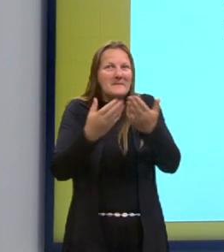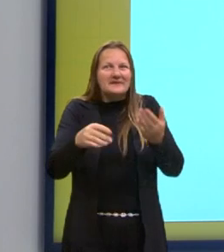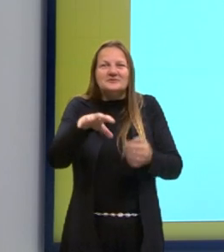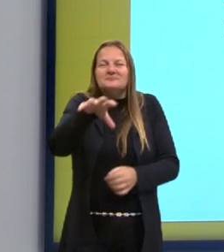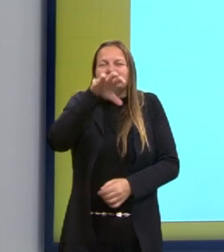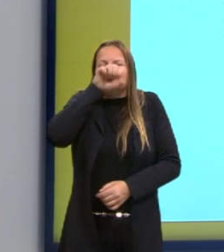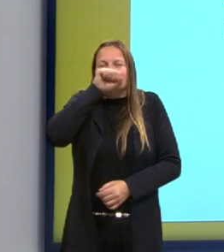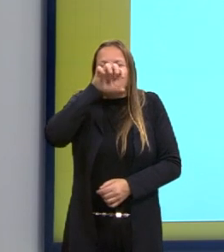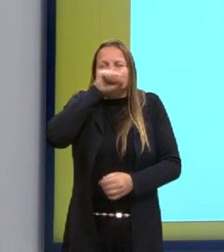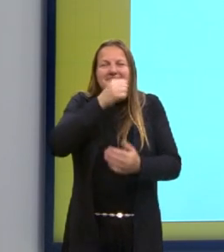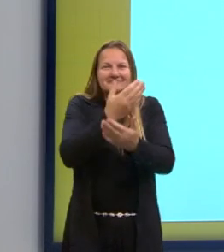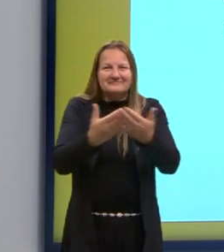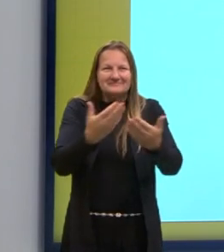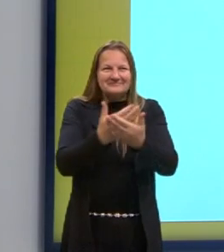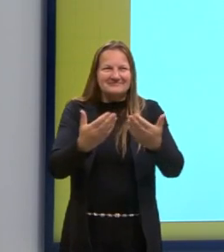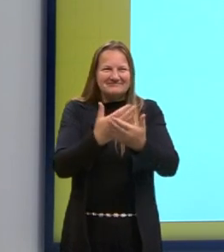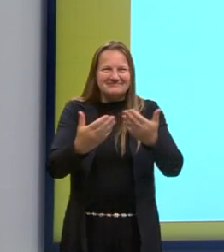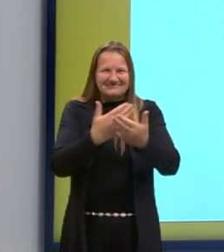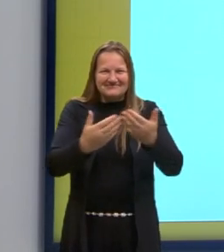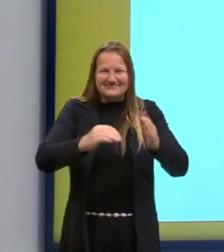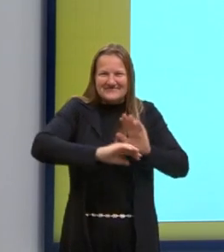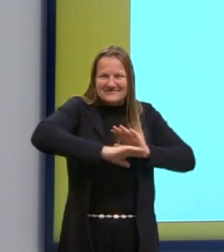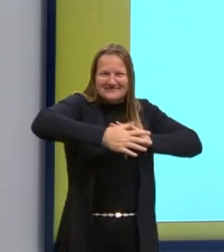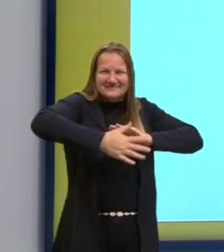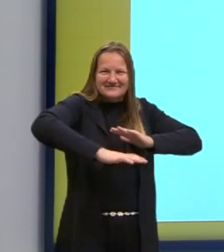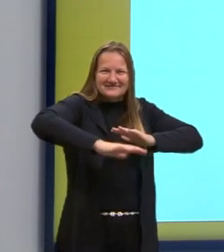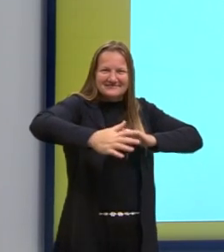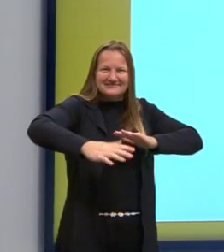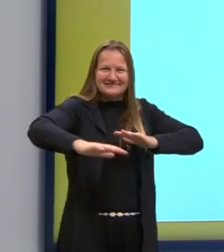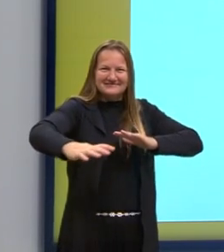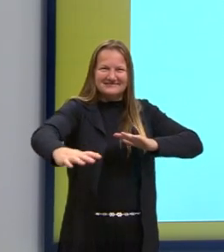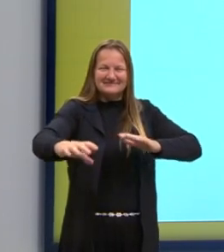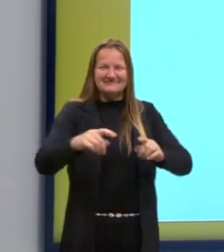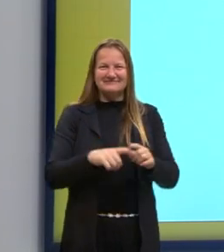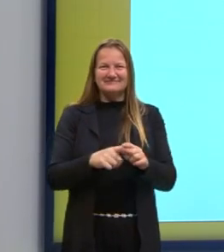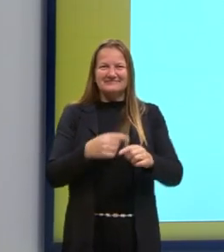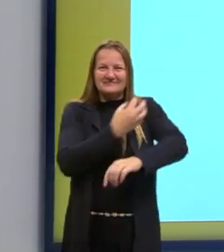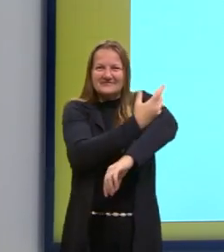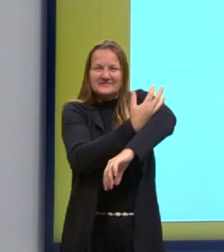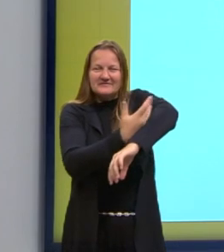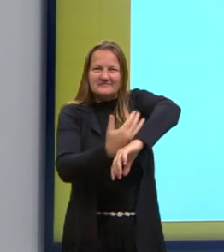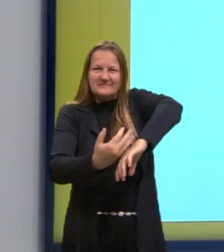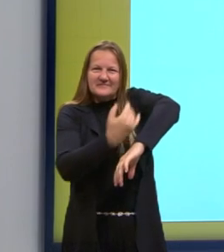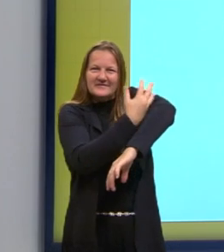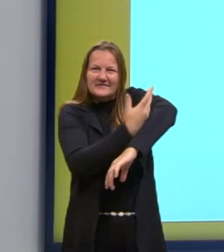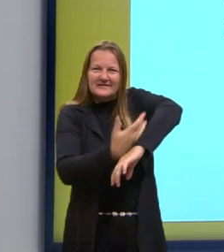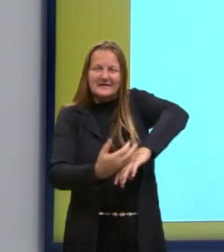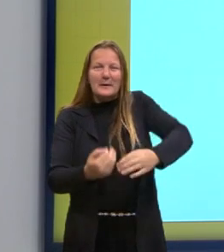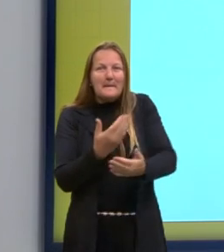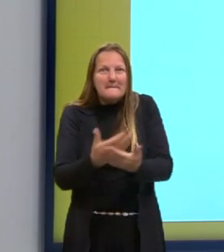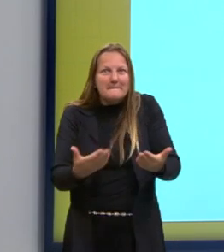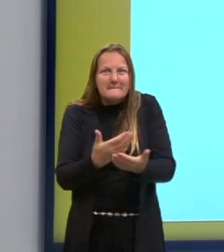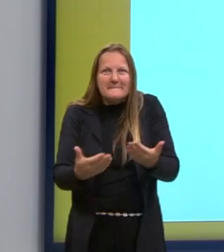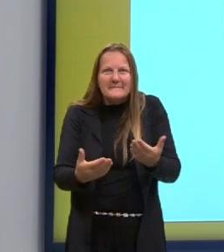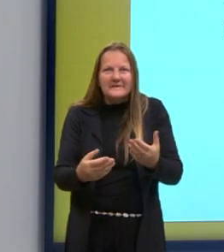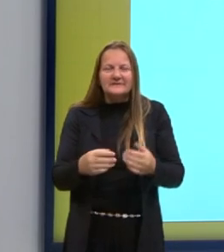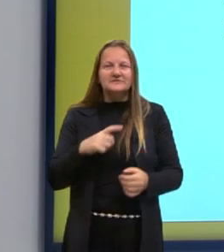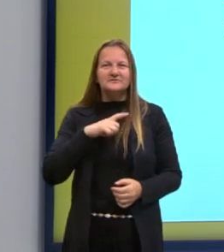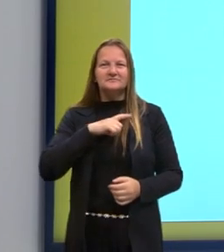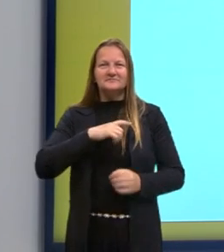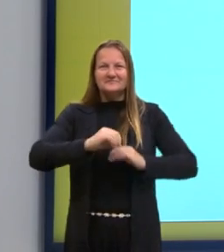A gente sabe, então, que se o oceano, ele perde oxigênio, tem vários organismos que vivem lá, que tem um oceano como seu hábitat,